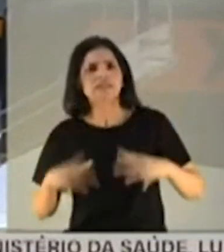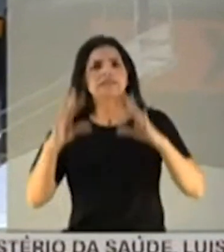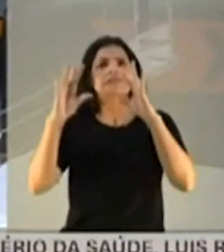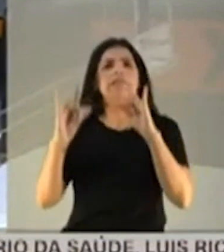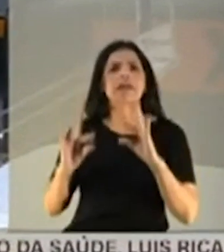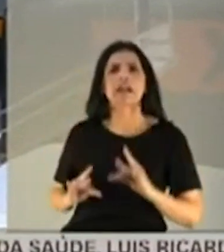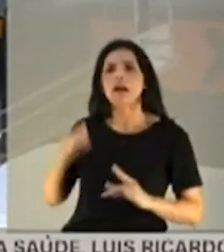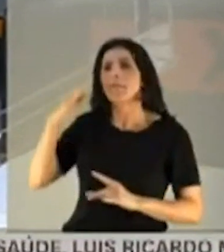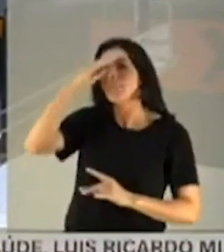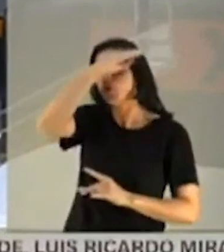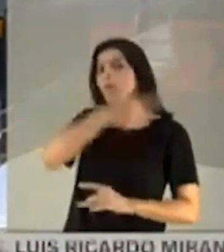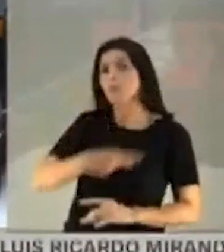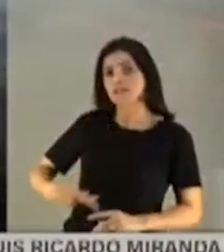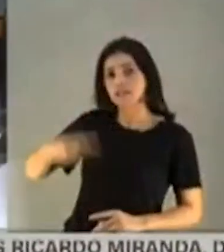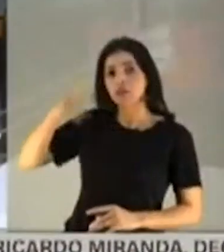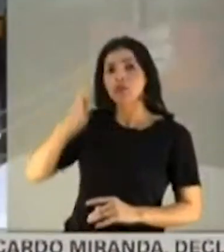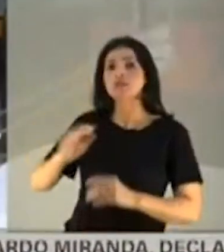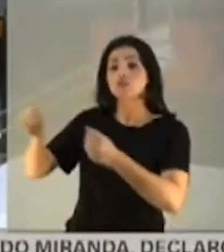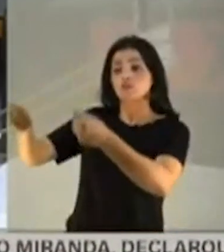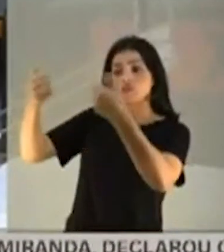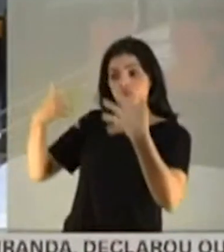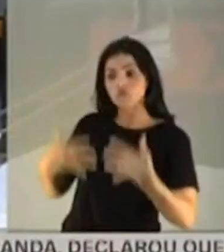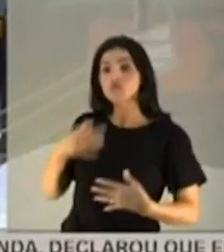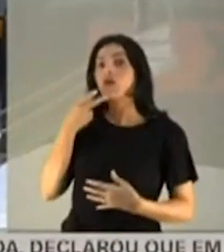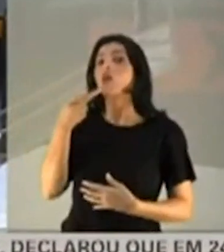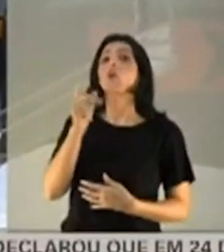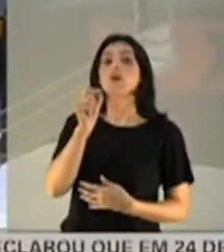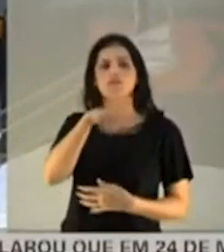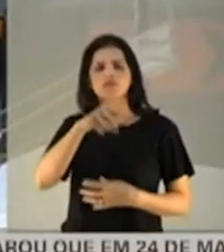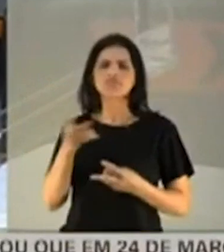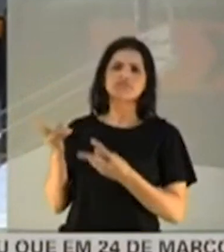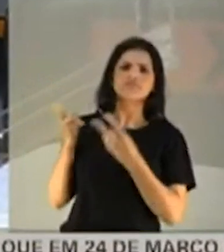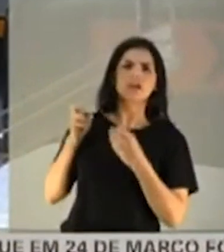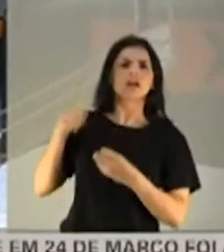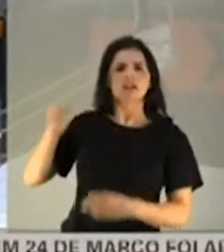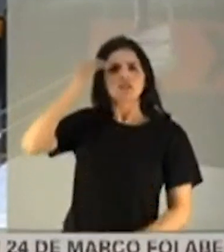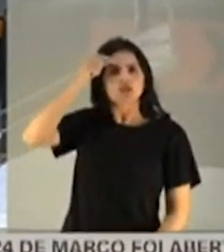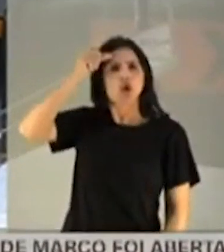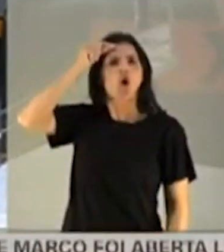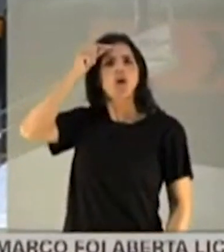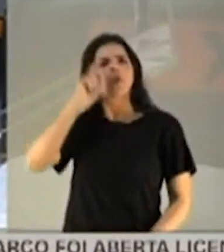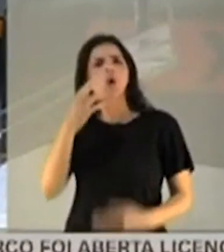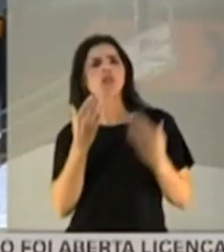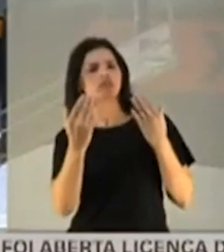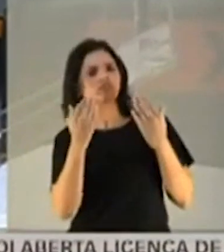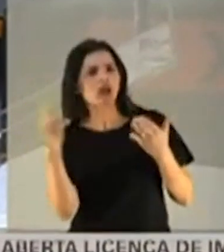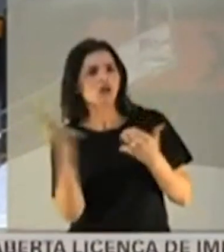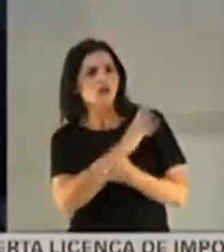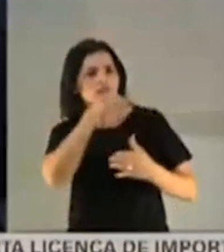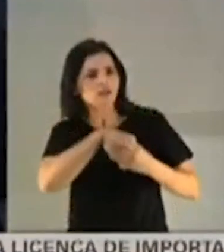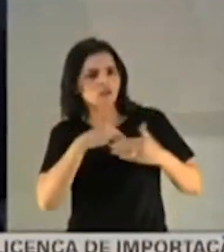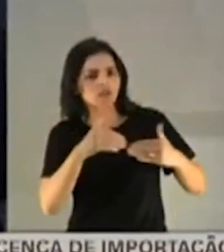Presidente da República falou? Na percepção de vocês, o Presidente da República já tinha conhecimento ou tinha uma suspeita do que estava em curso?